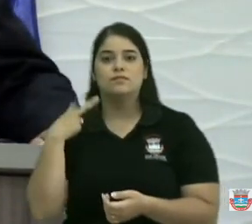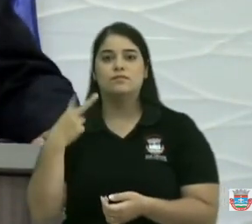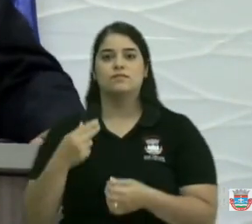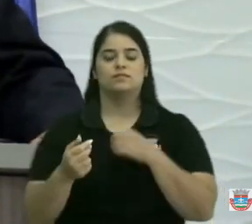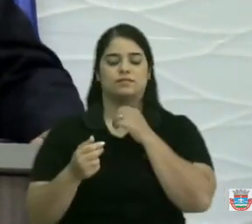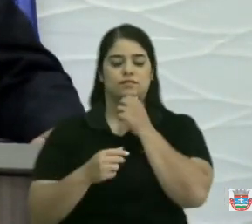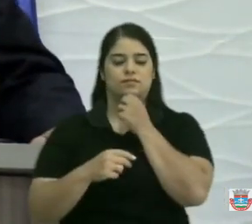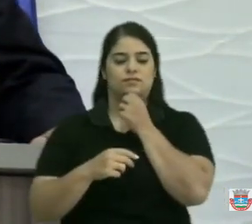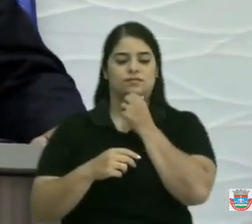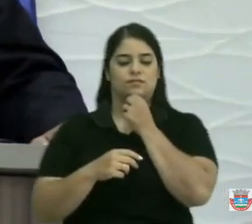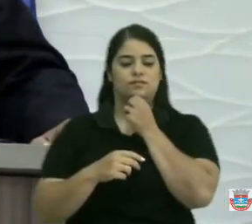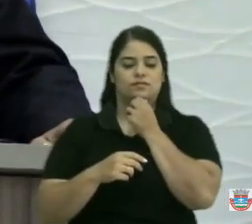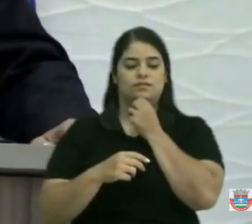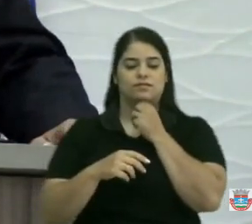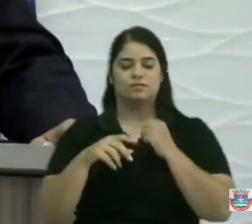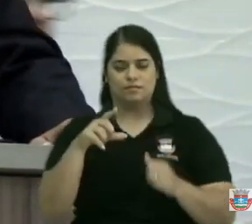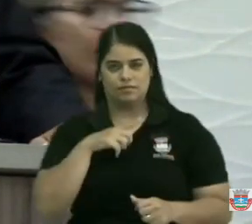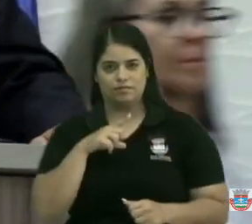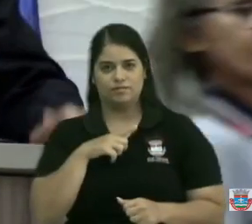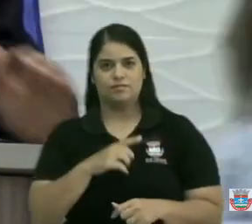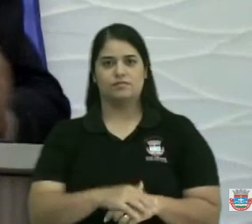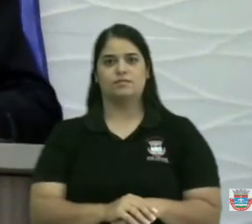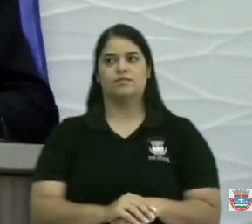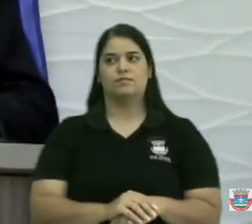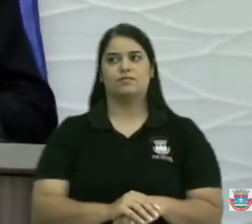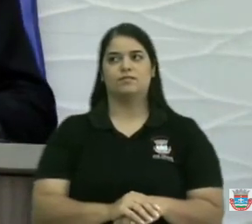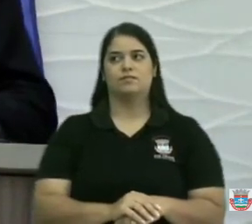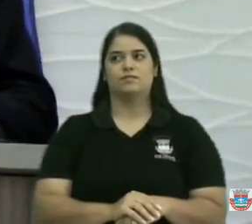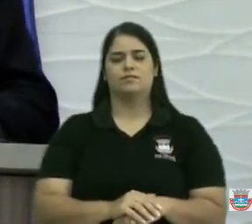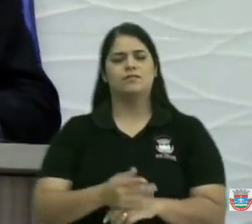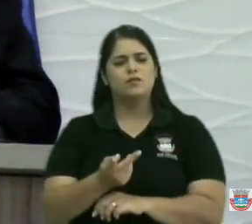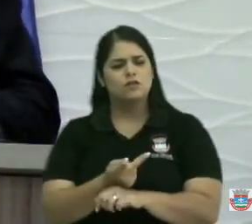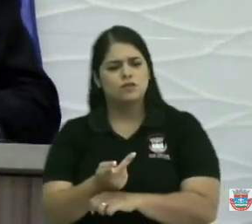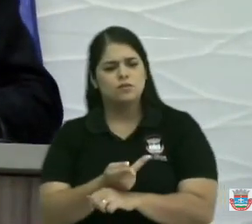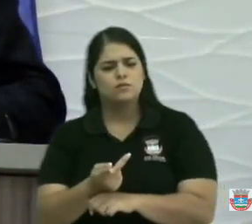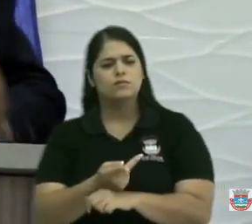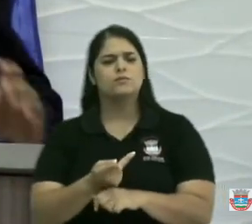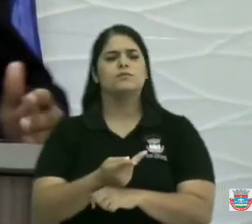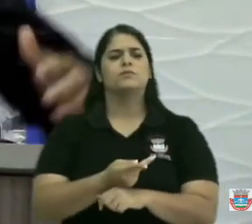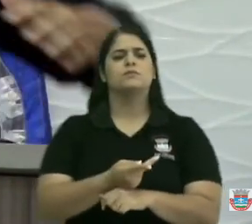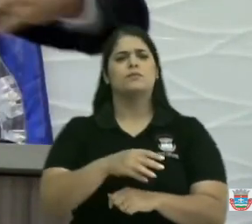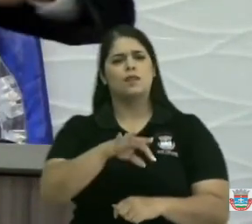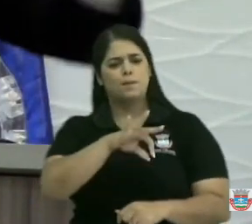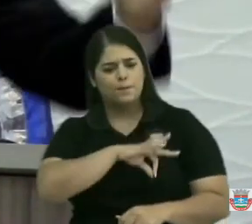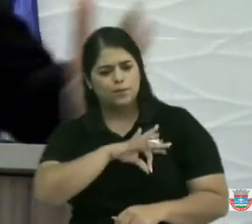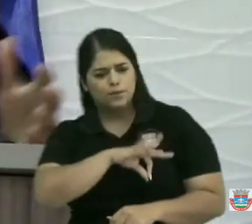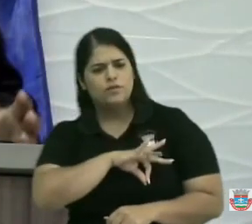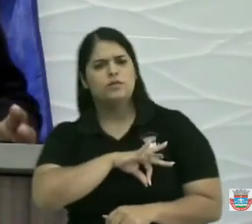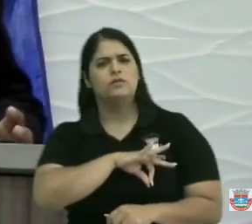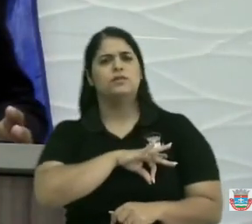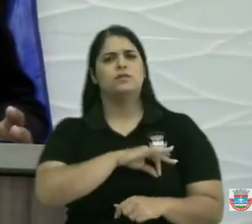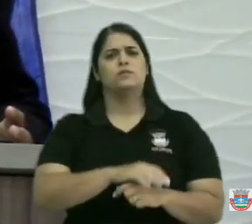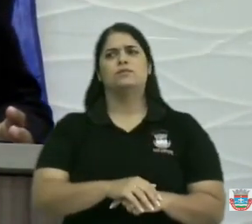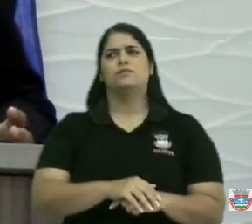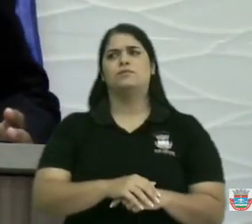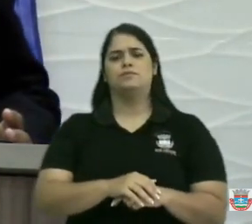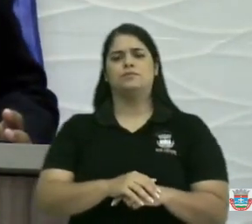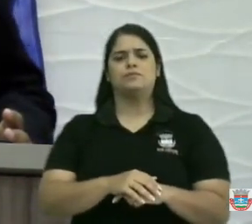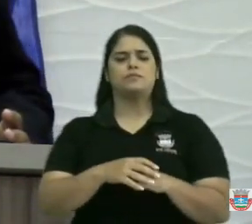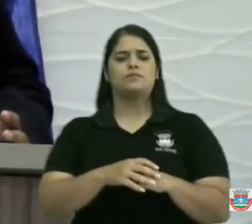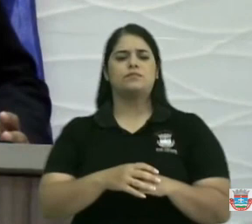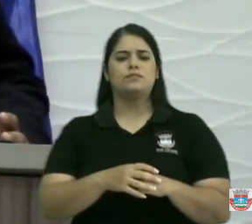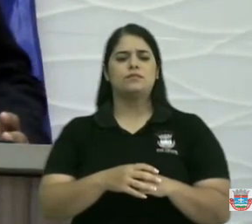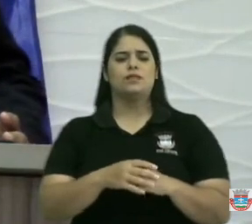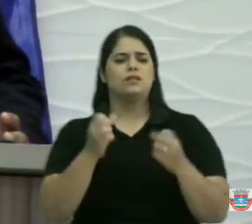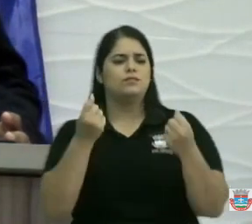Se teve alguma coisa, tem delegacia. E por que Vossa Excelência não foi? Vem contar aqui uma história dessa aqui. Tinha